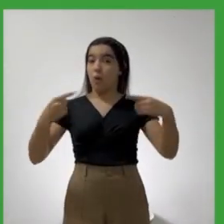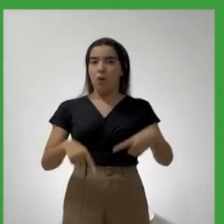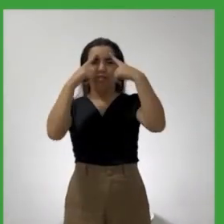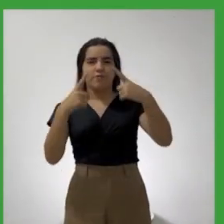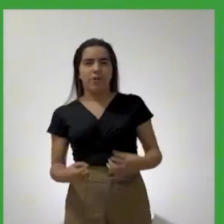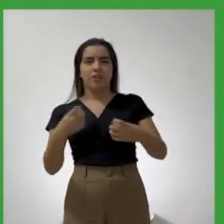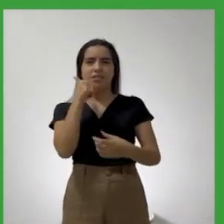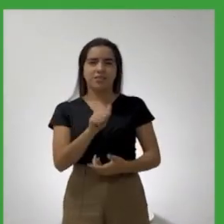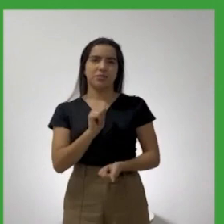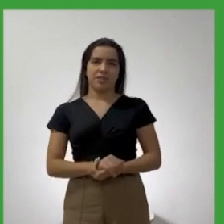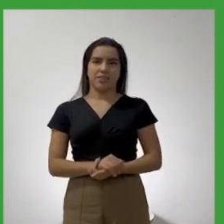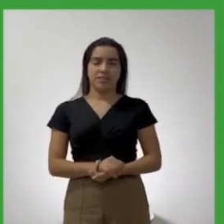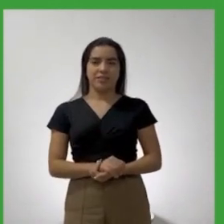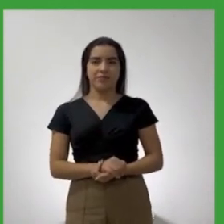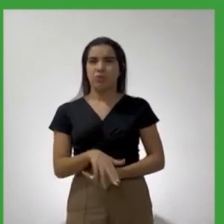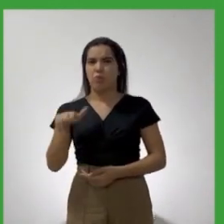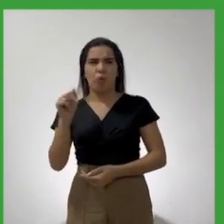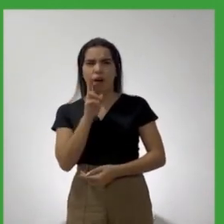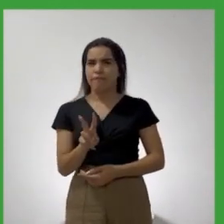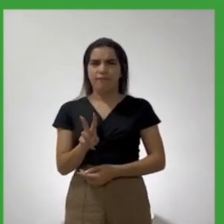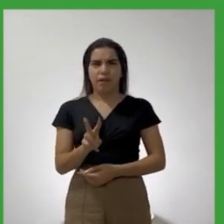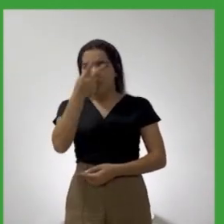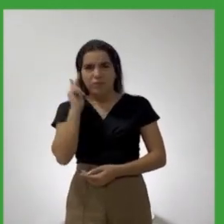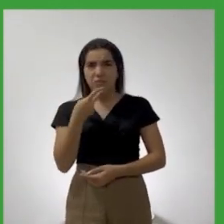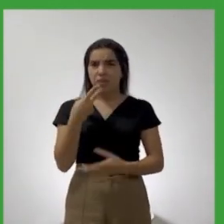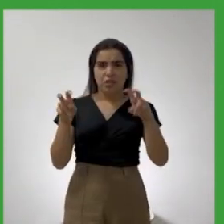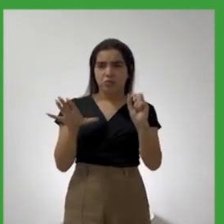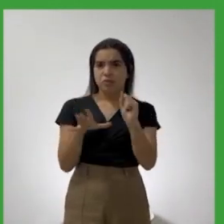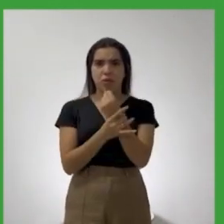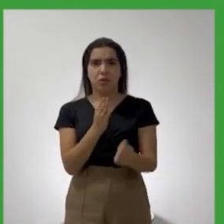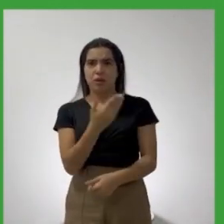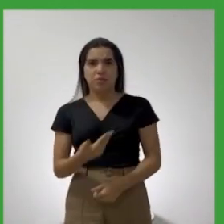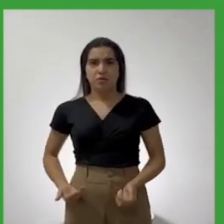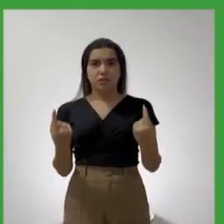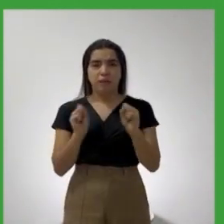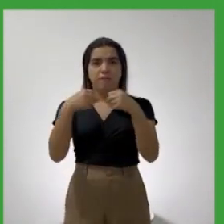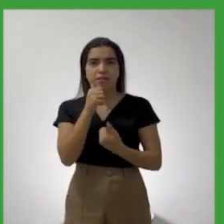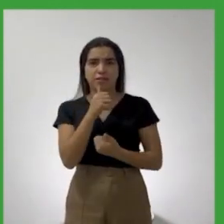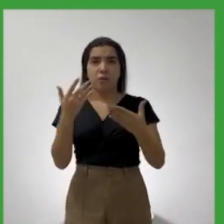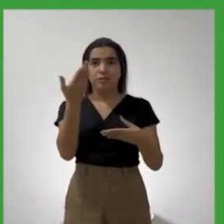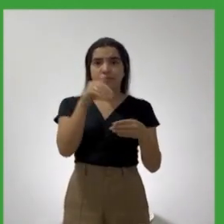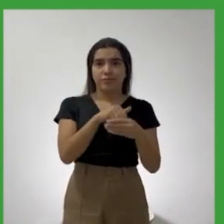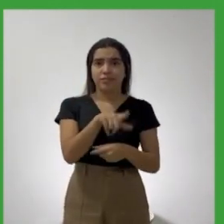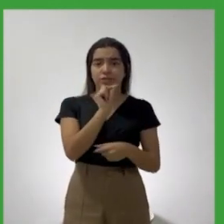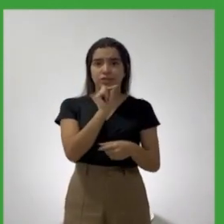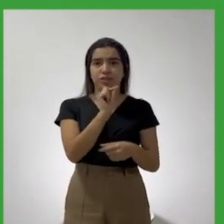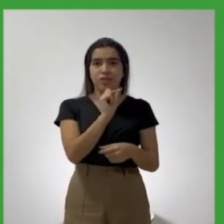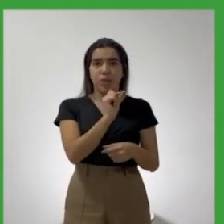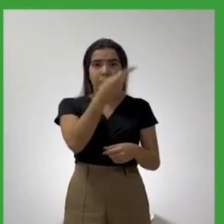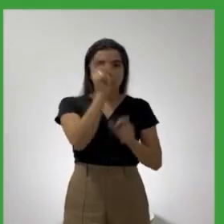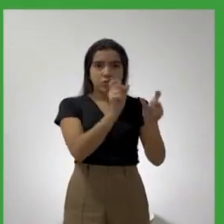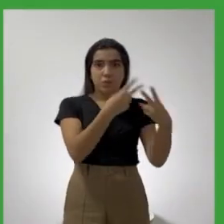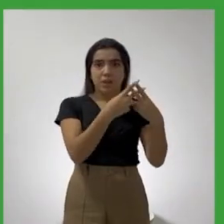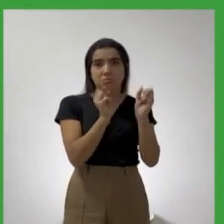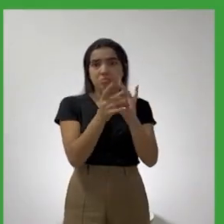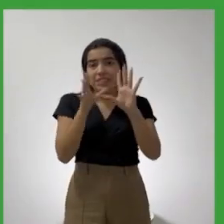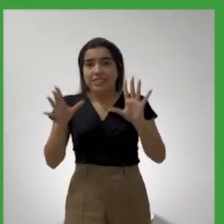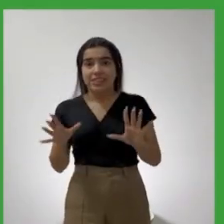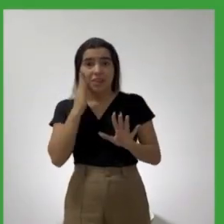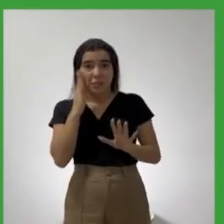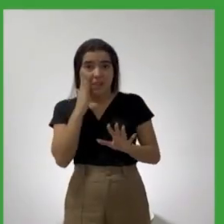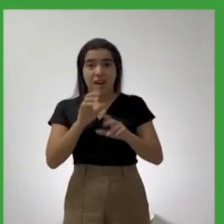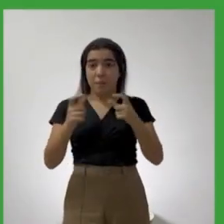Nunca vi alguém falar de segurança pública e de defesa da mulher quando a senhora votou pelas saídinhas. Sabia que a maioria dos estupros, ou boa parte dos estupros, são